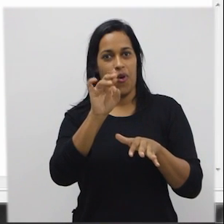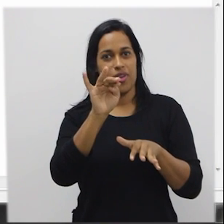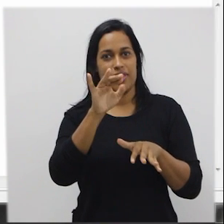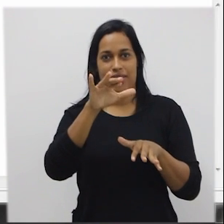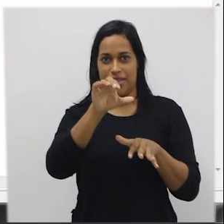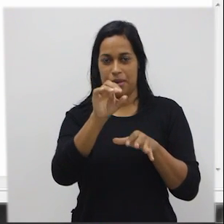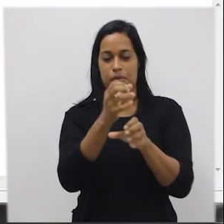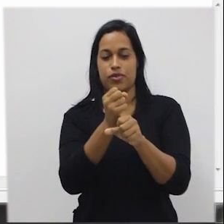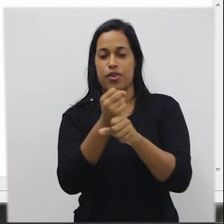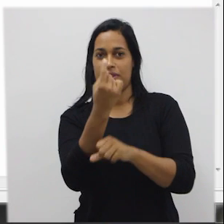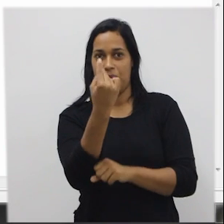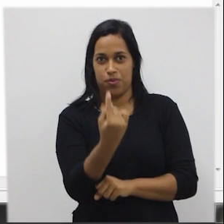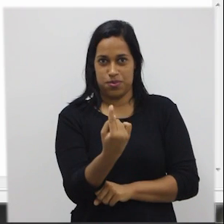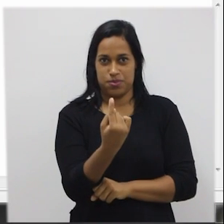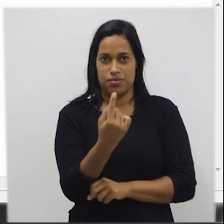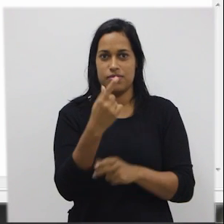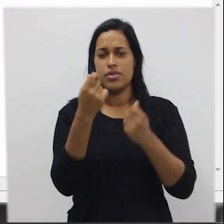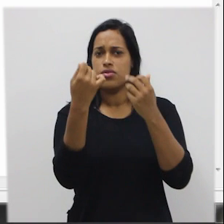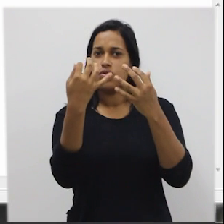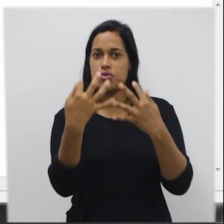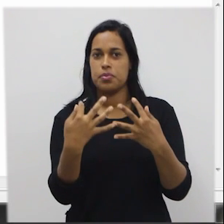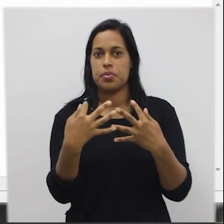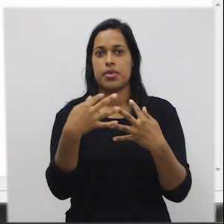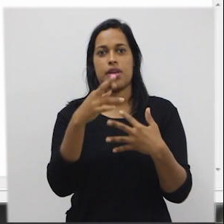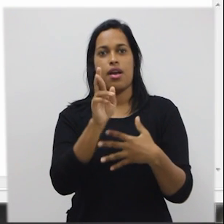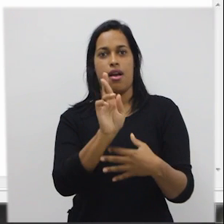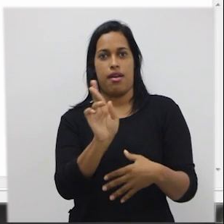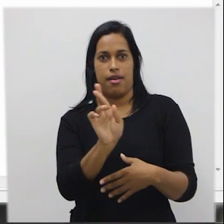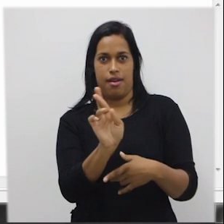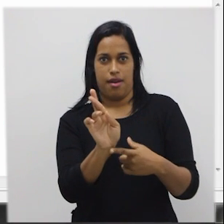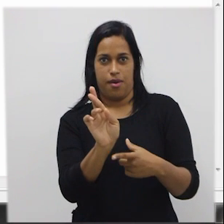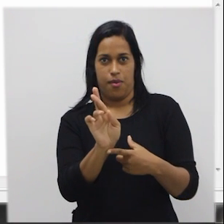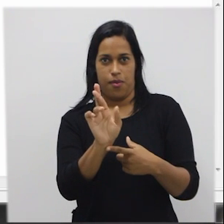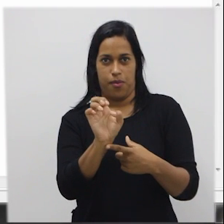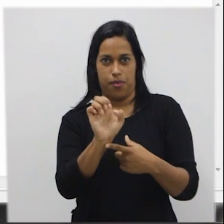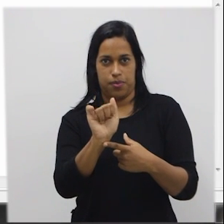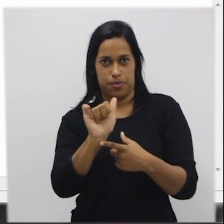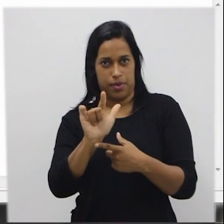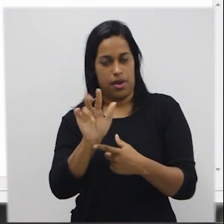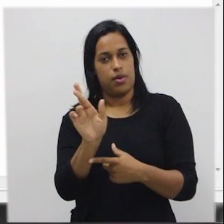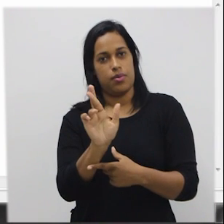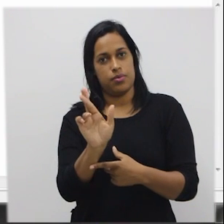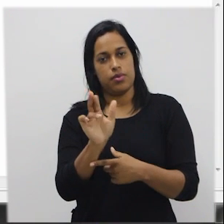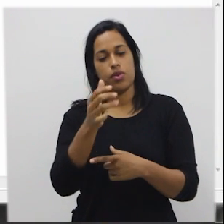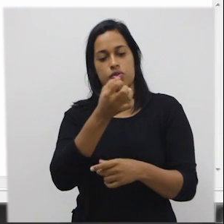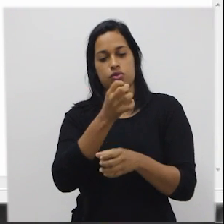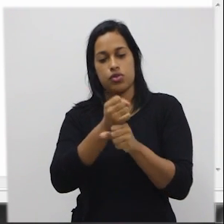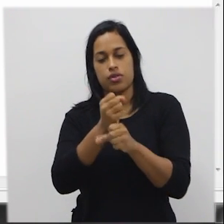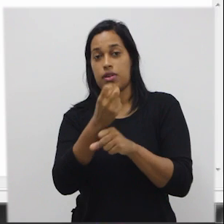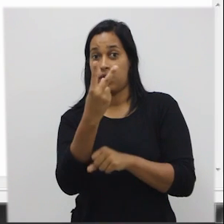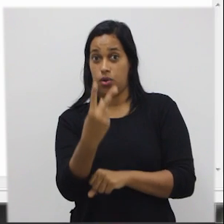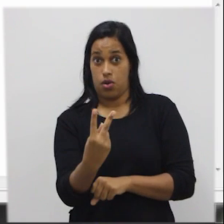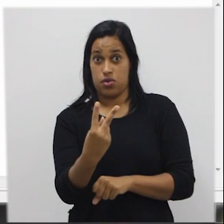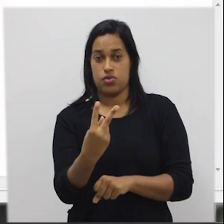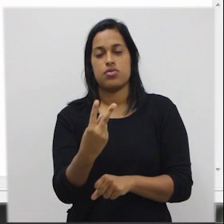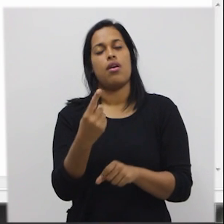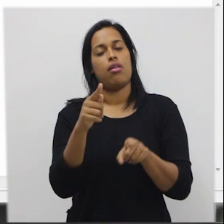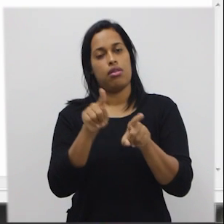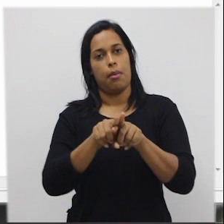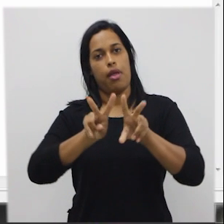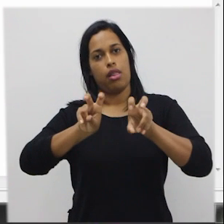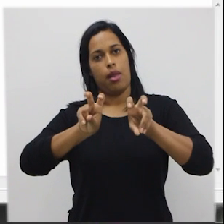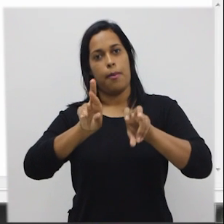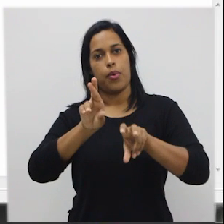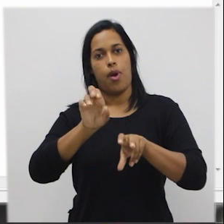nota 1 e dizer que ela é do tipo real. nota 2 também do tipo